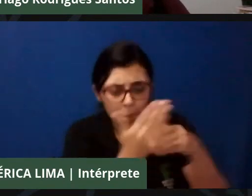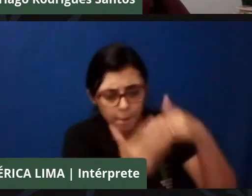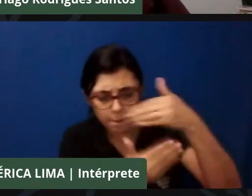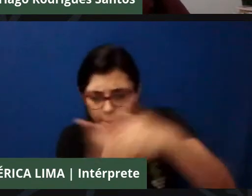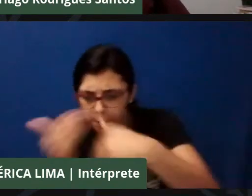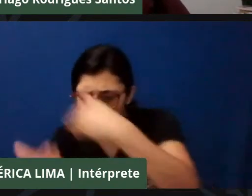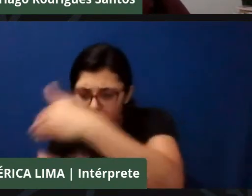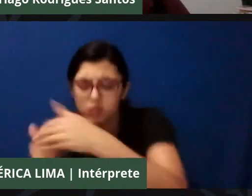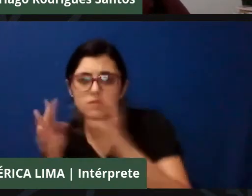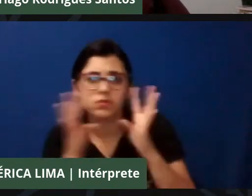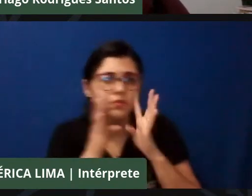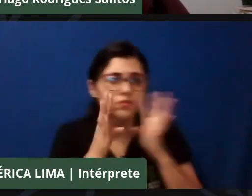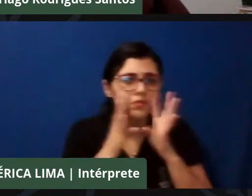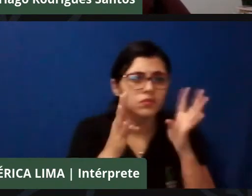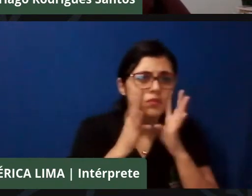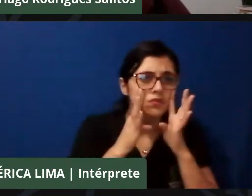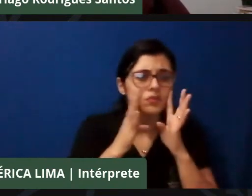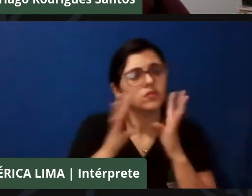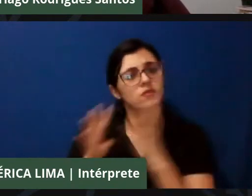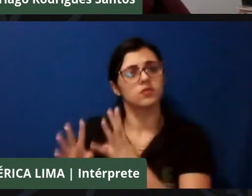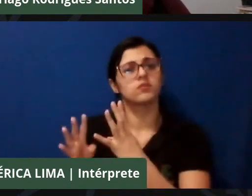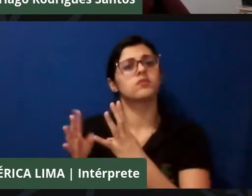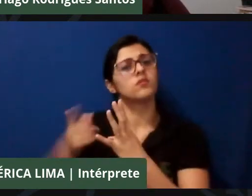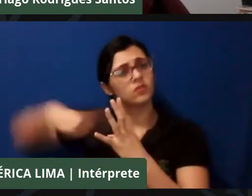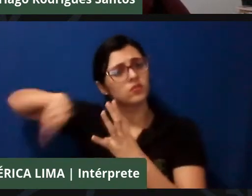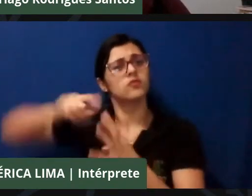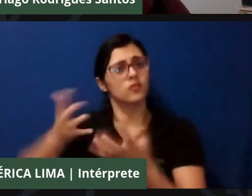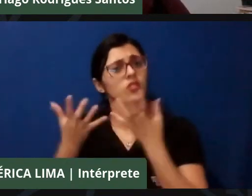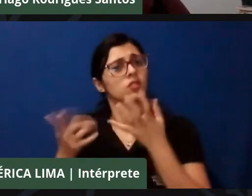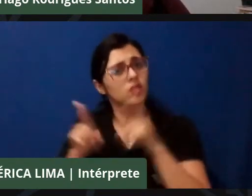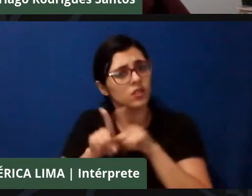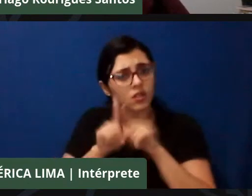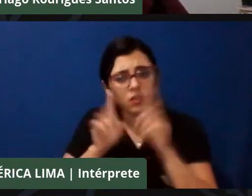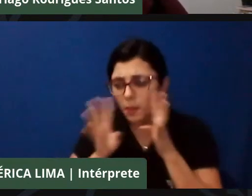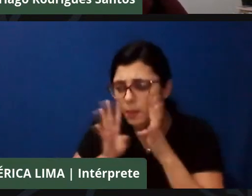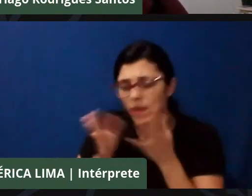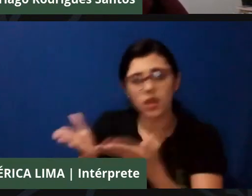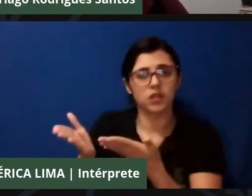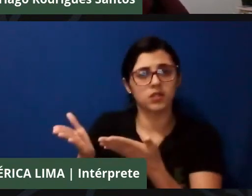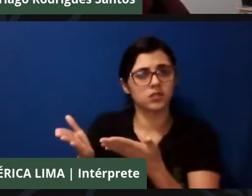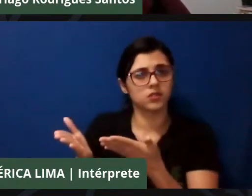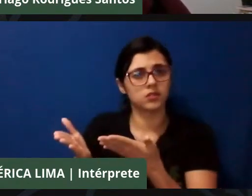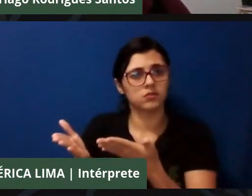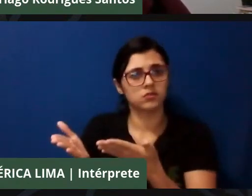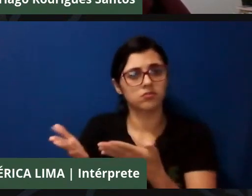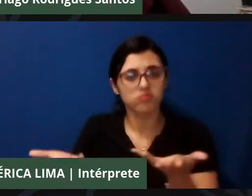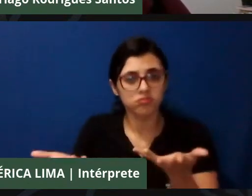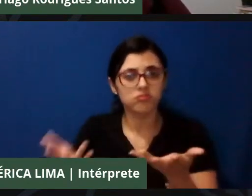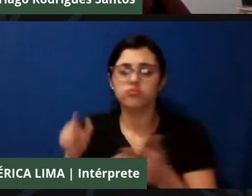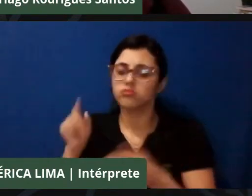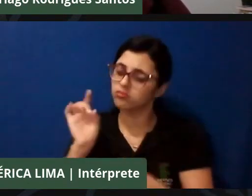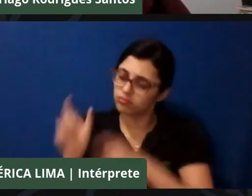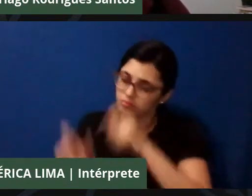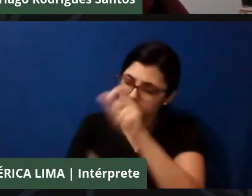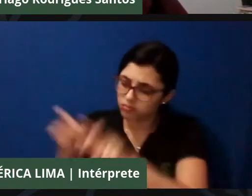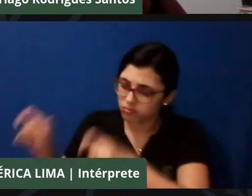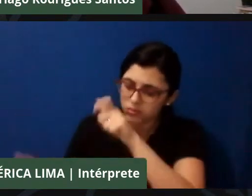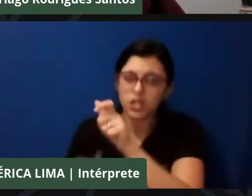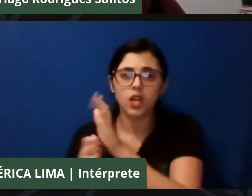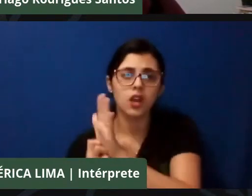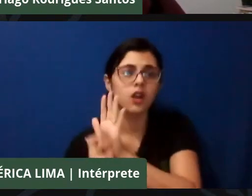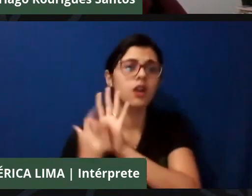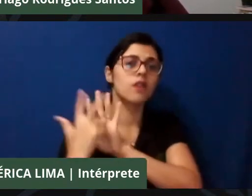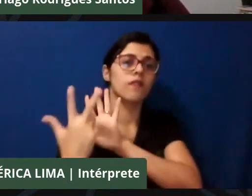nesses processos, mas que a gente precisa ser ouvidos, né? Ou serem ouvidos em sua totalidade, né? E que essas